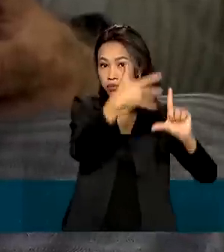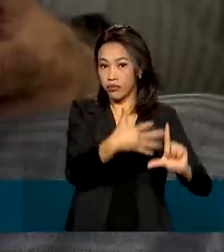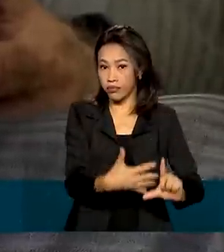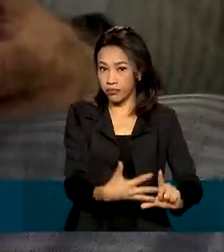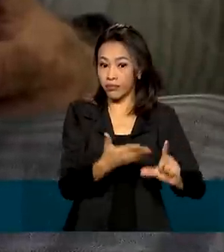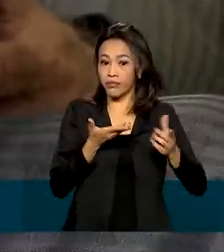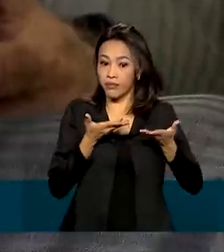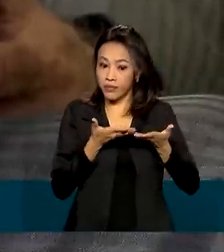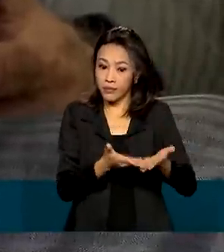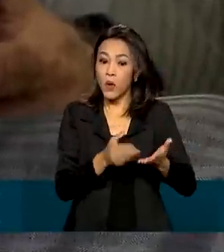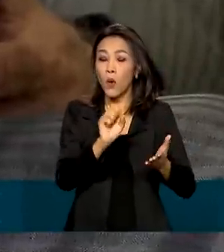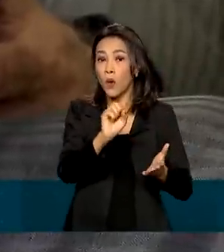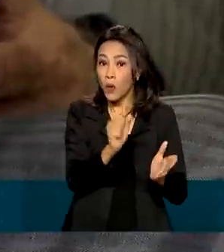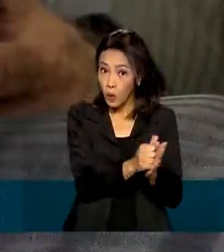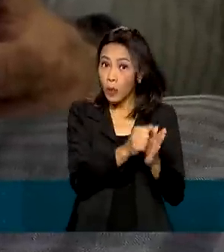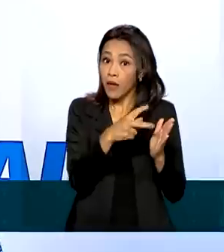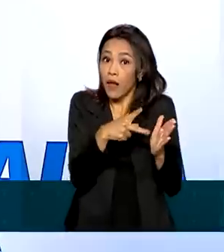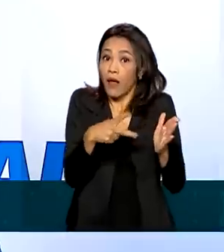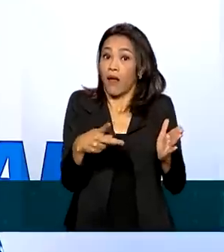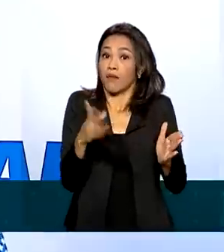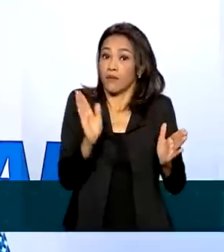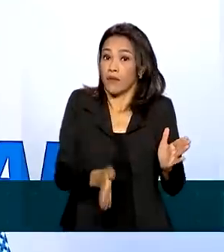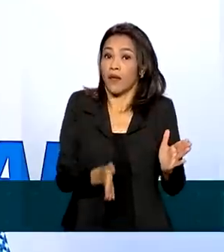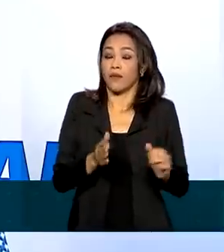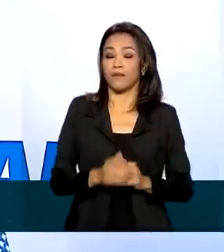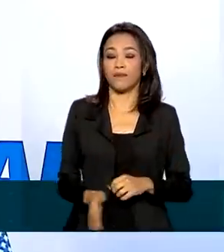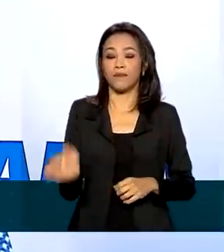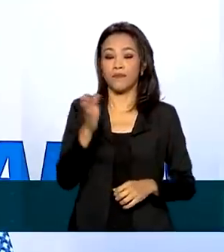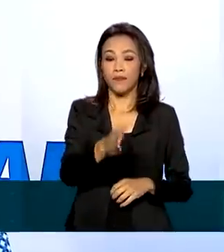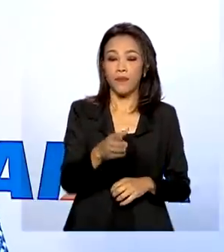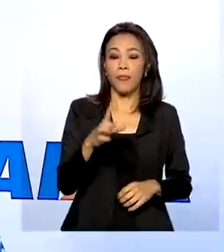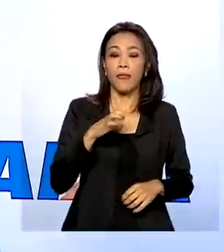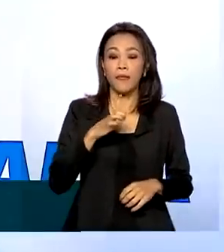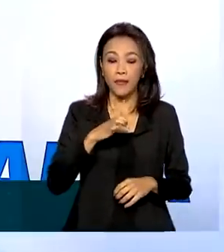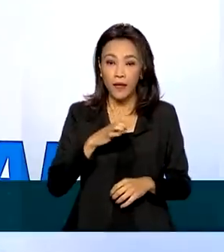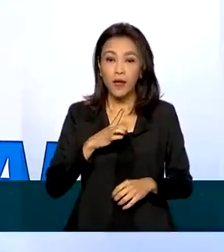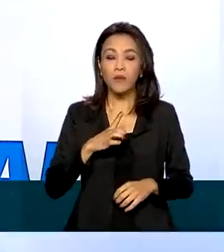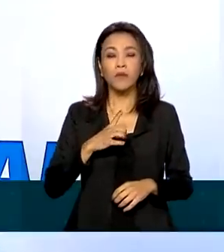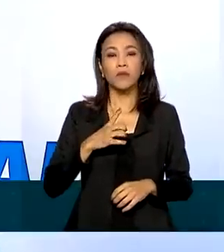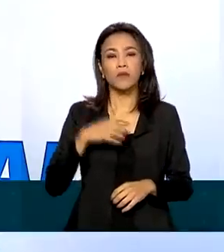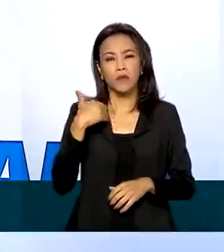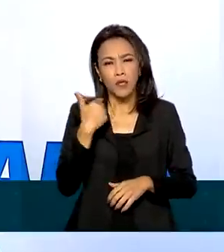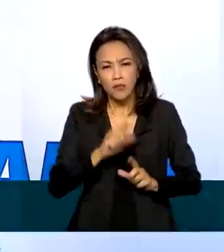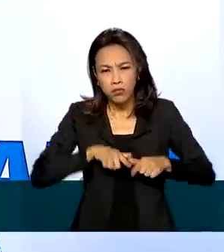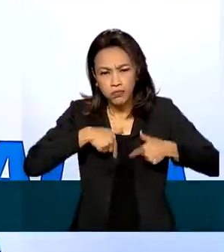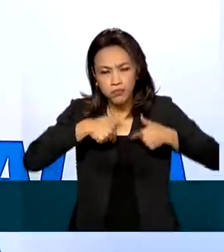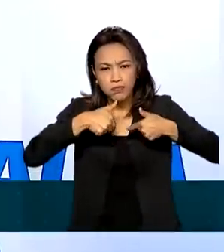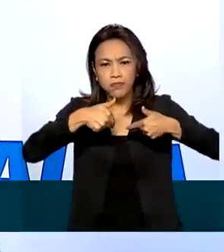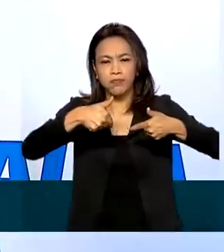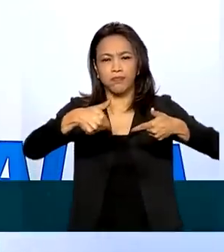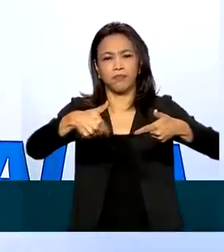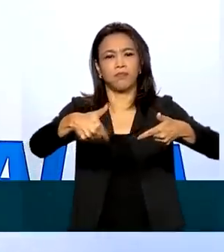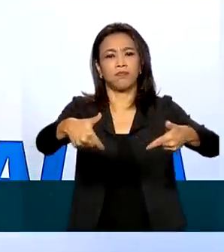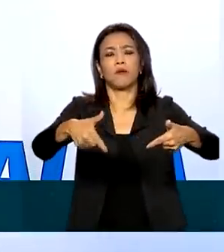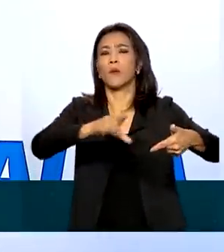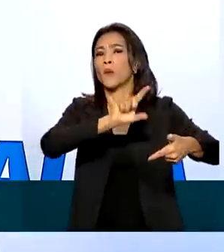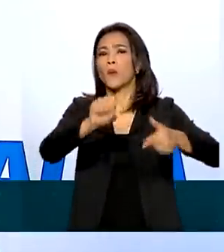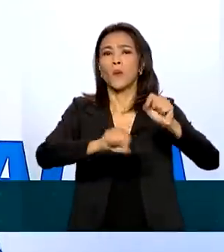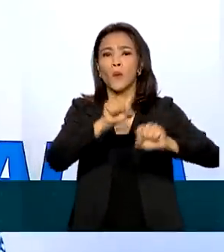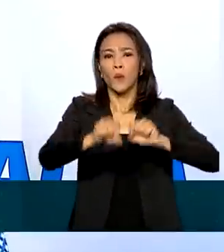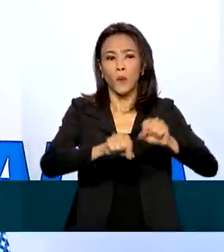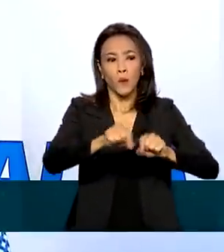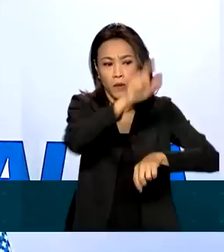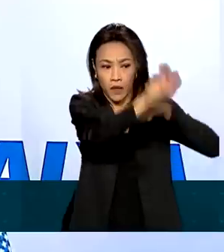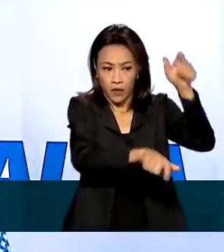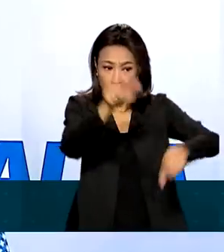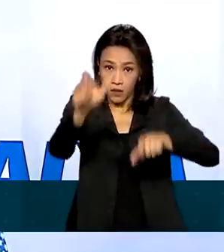em especial pelo aplicativo Caixa Tem. Temos buscado aprofundar cada vez mais a nossa atuação para que o brasileiro tenha